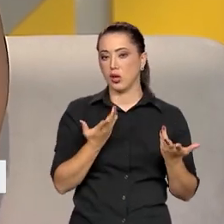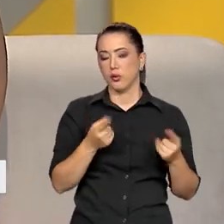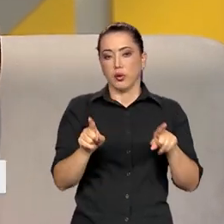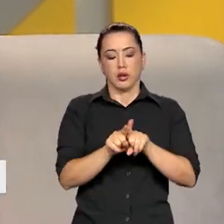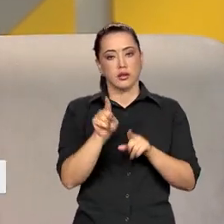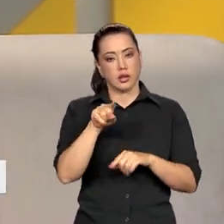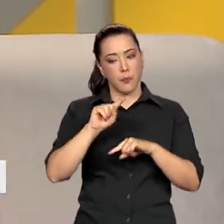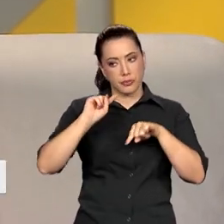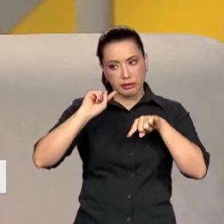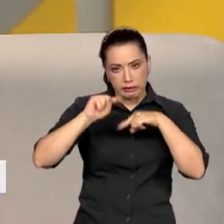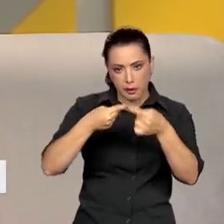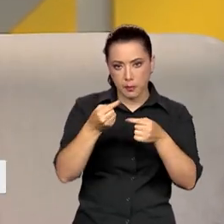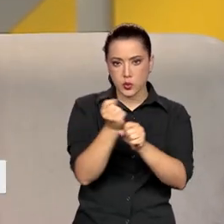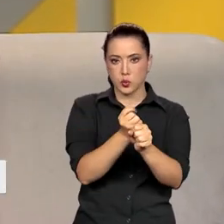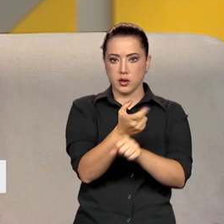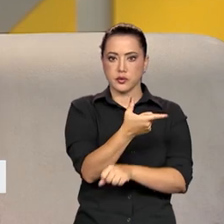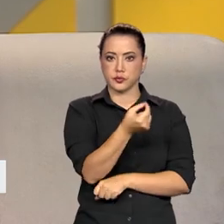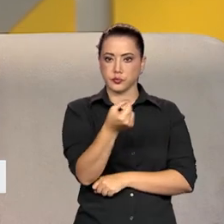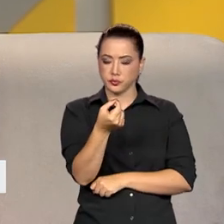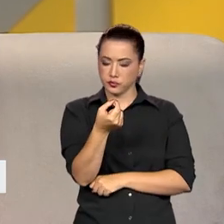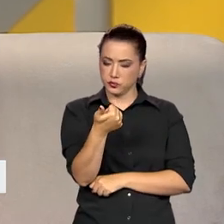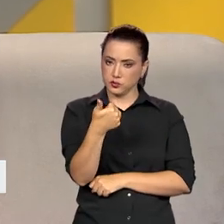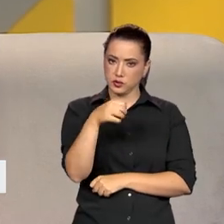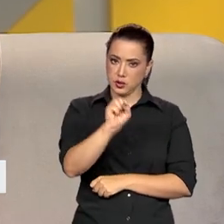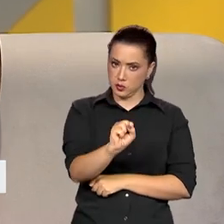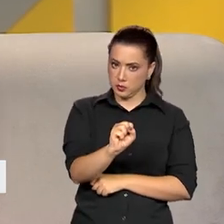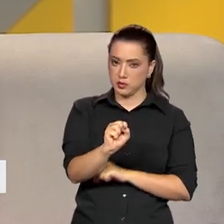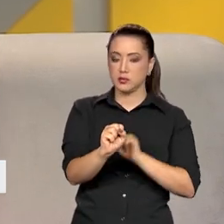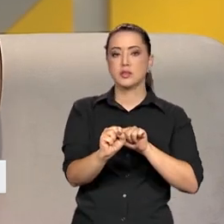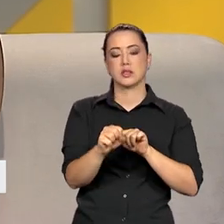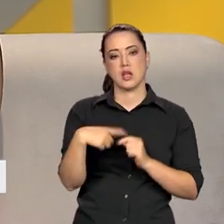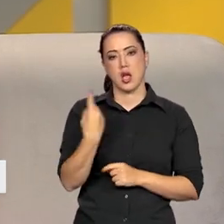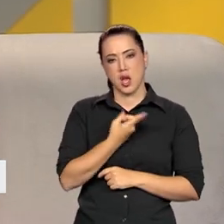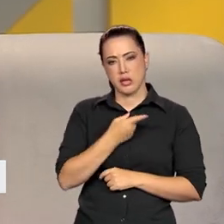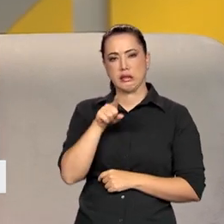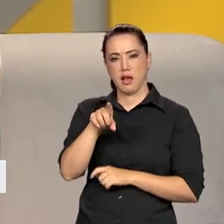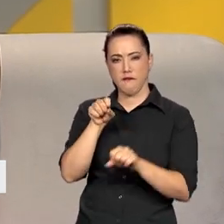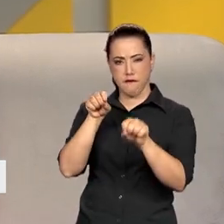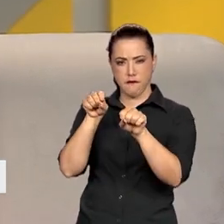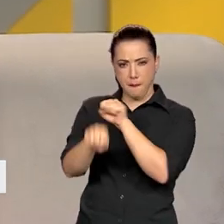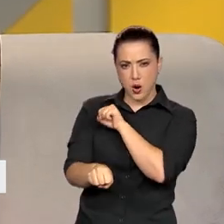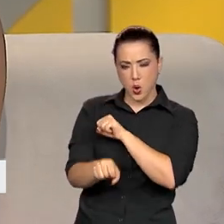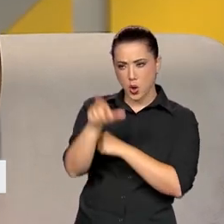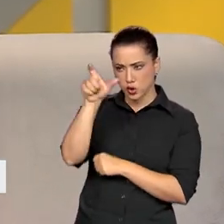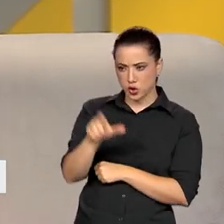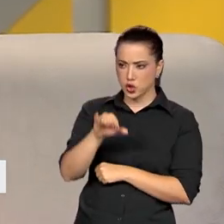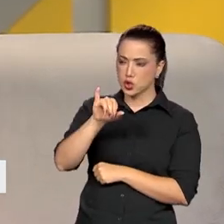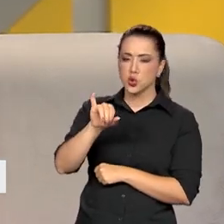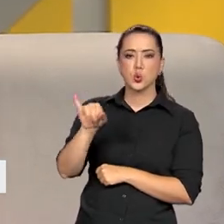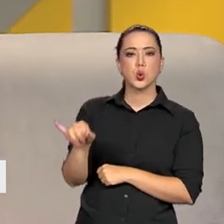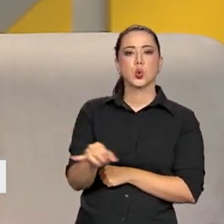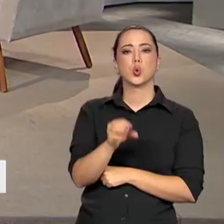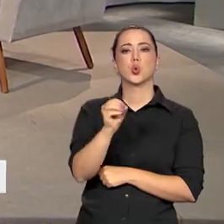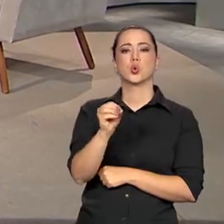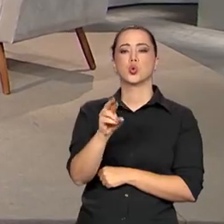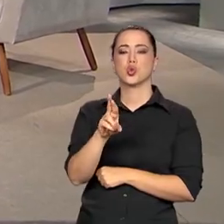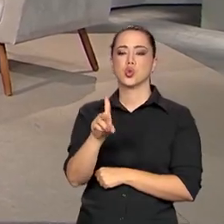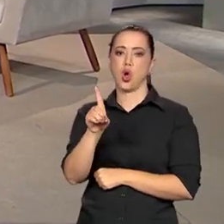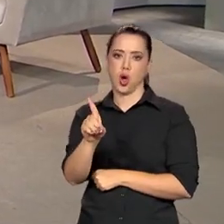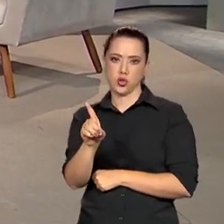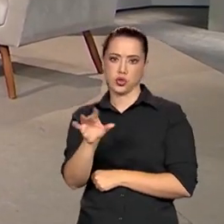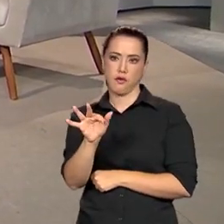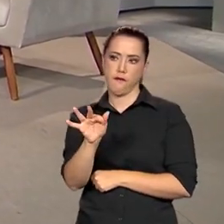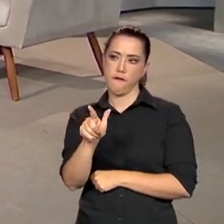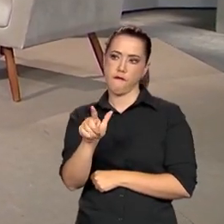2018, um pouco 2020, com George Floyd, a gente começa também a ter mais acesso a algumas